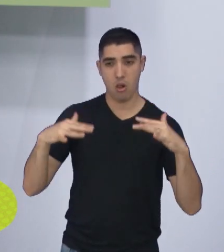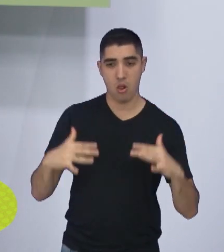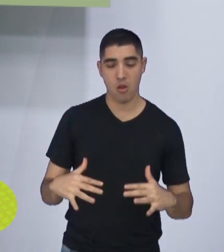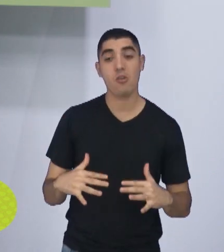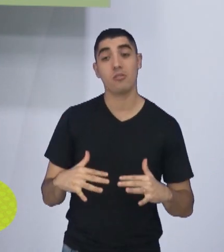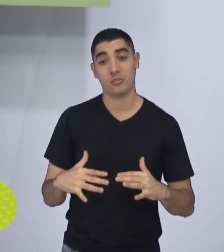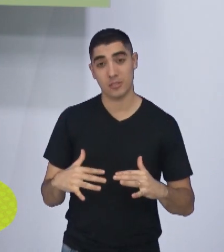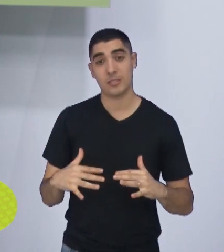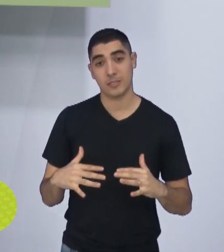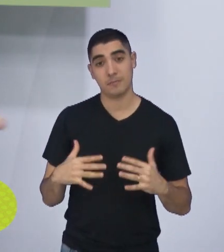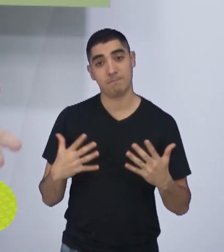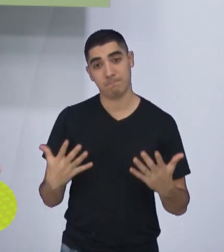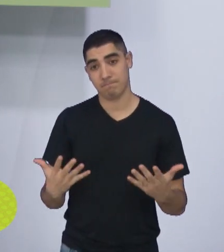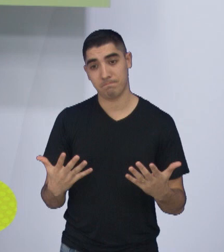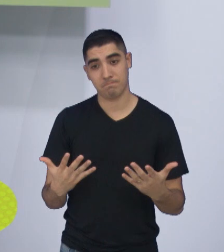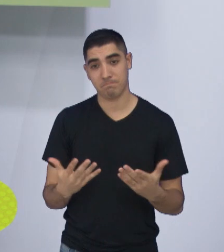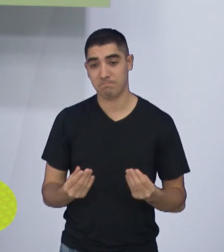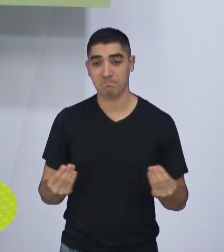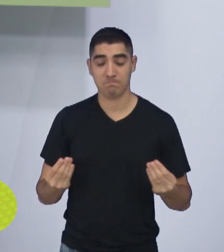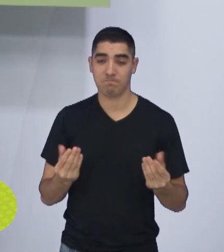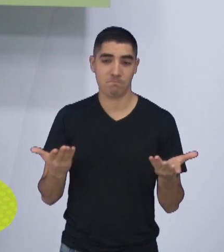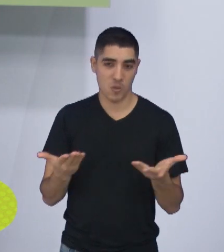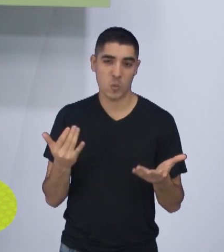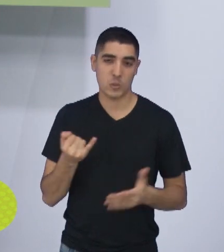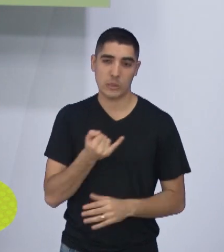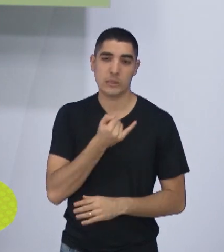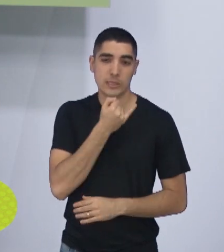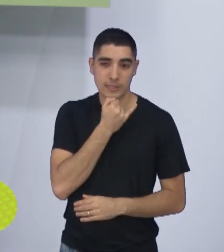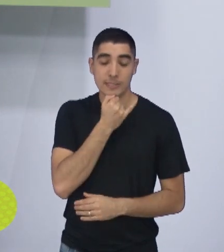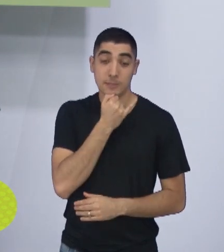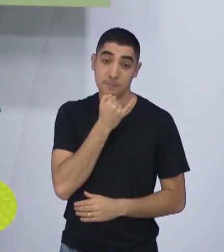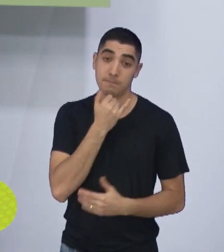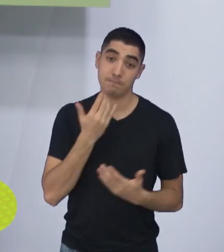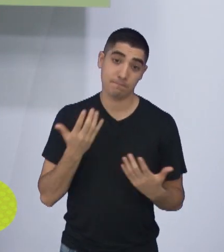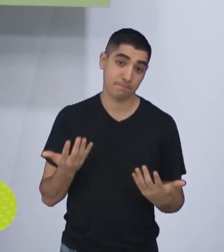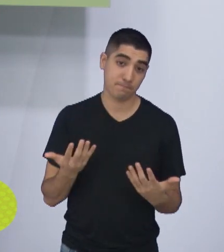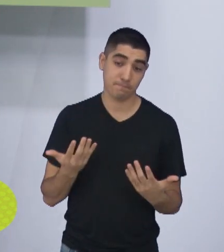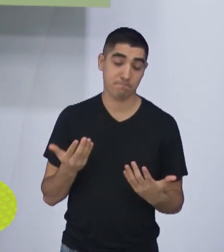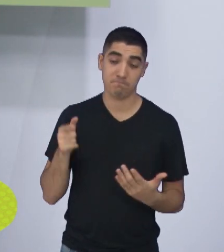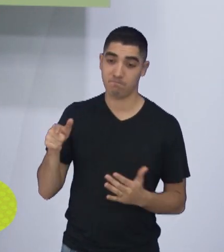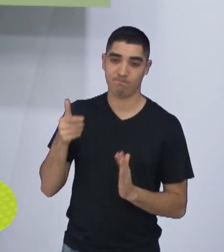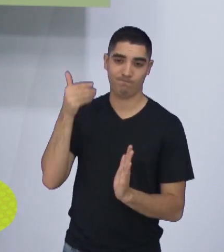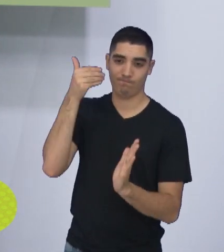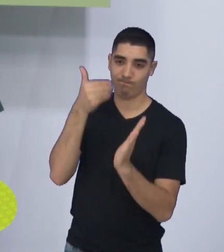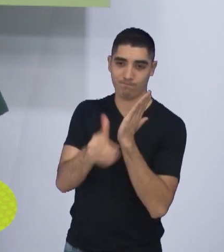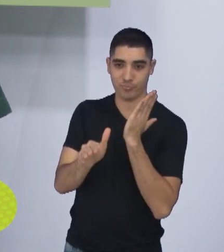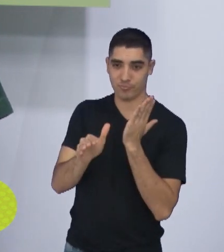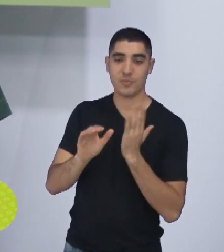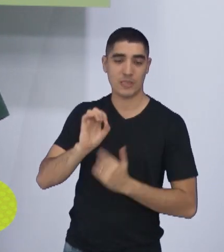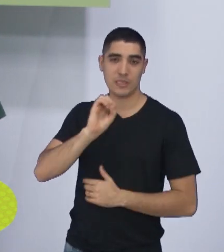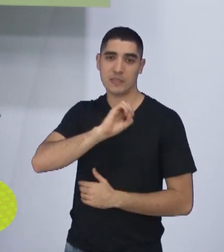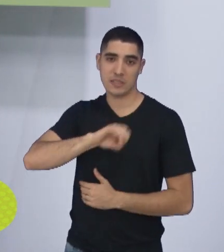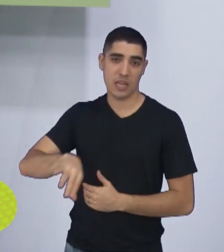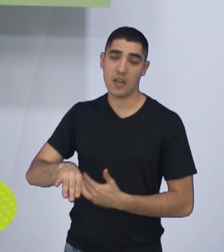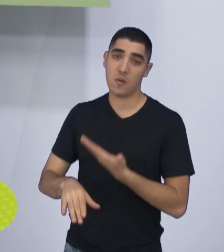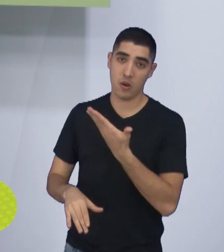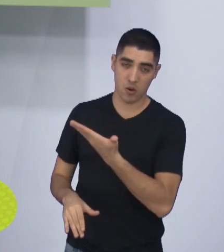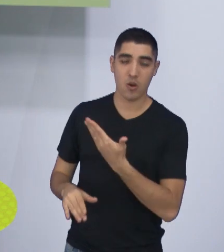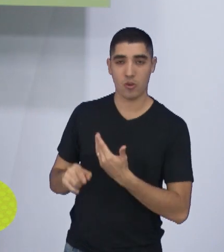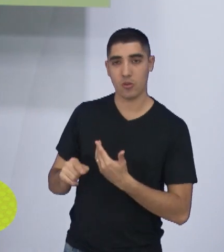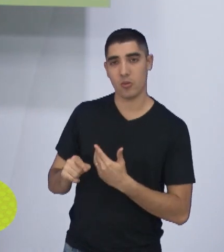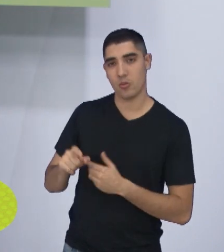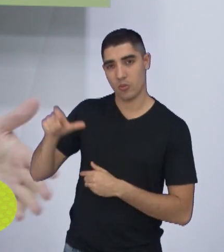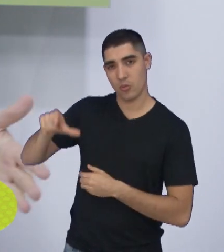essa lamentável, né? essa demissão aí no jogo contra o Pouso